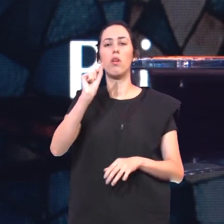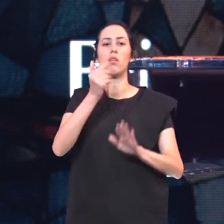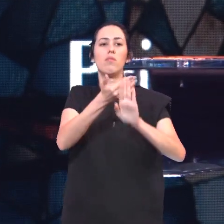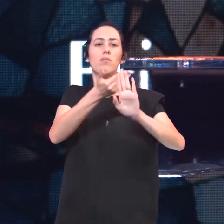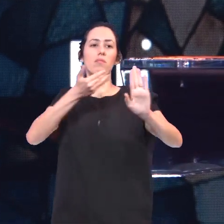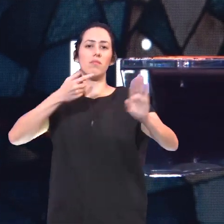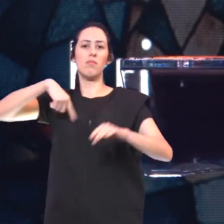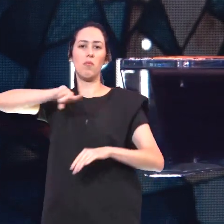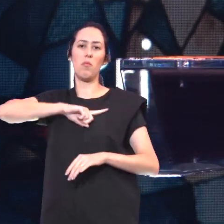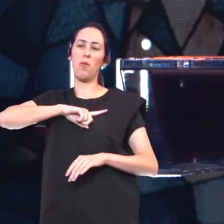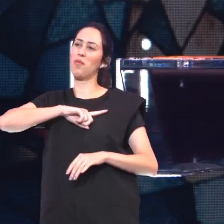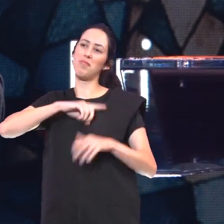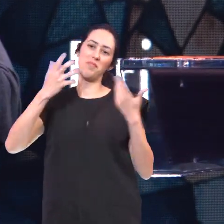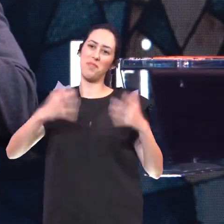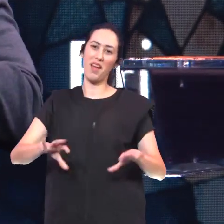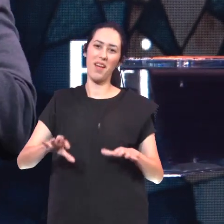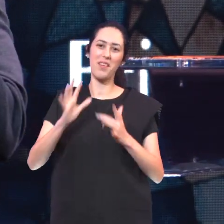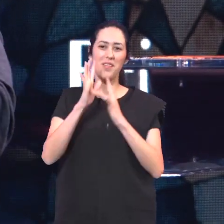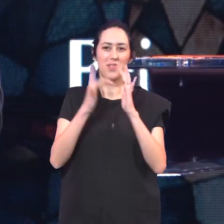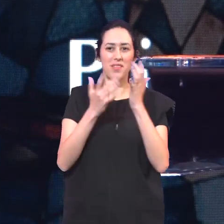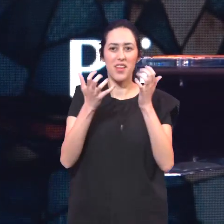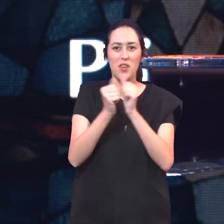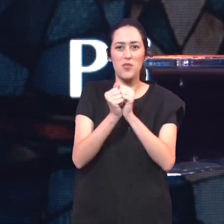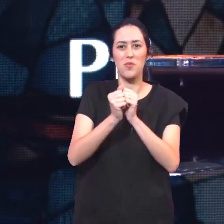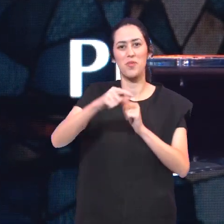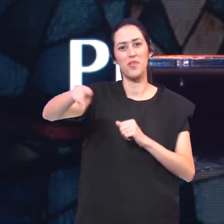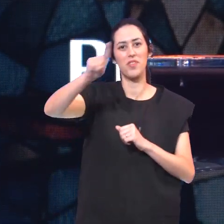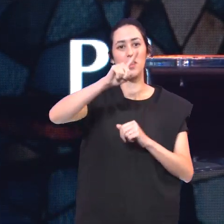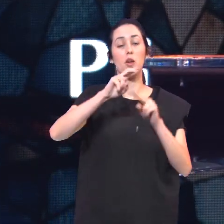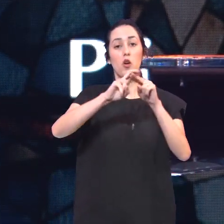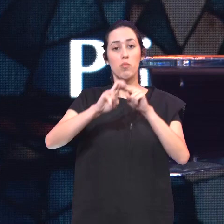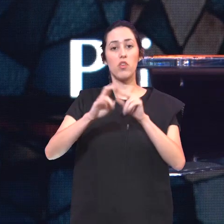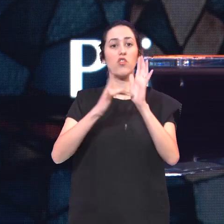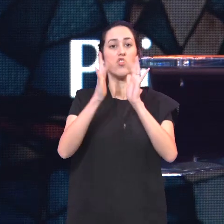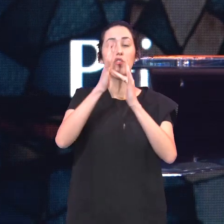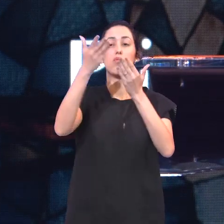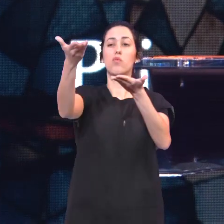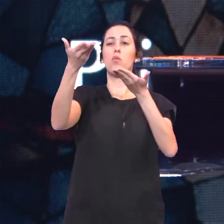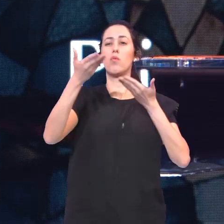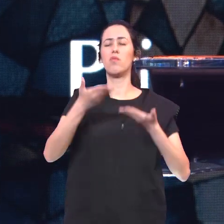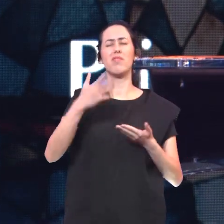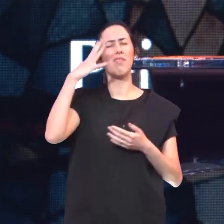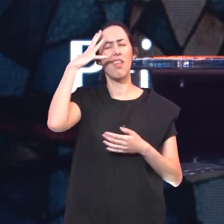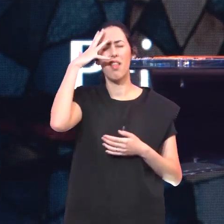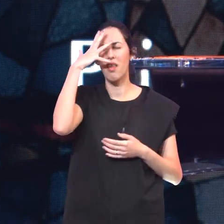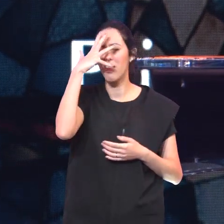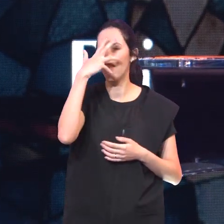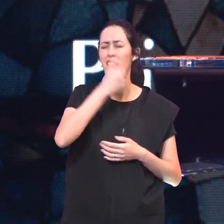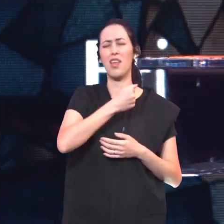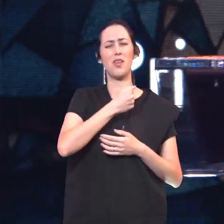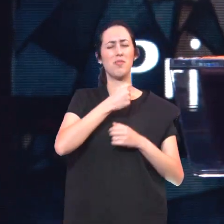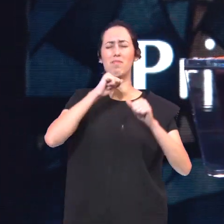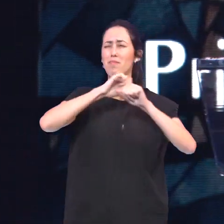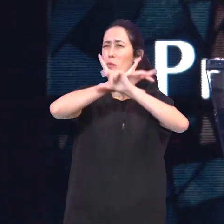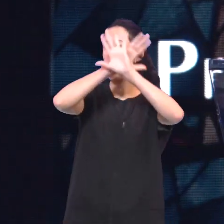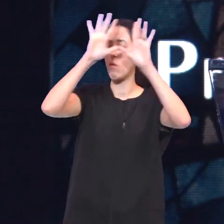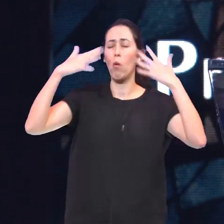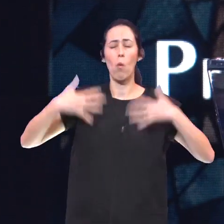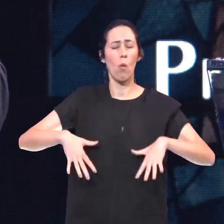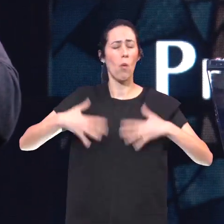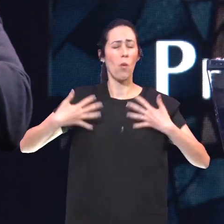Então ele faz Um convite Tão lindo Tão glorioso Tão